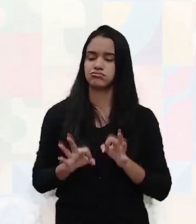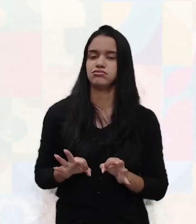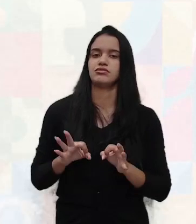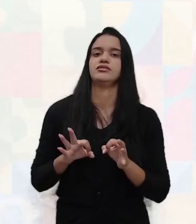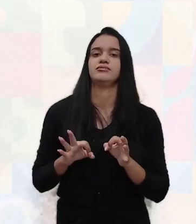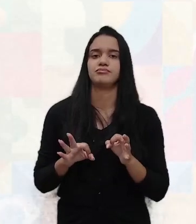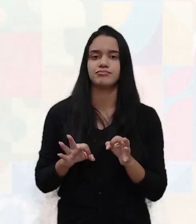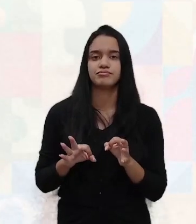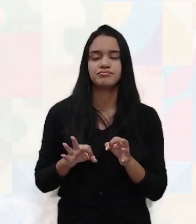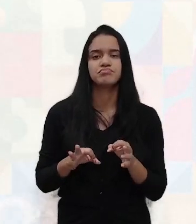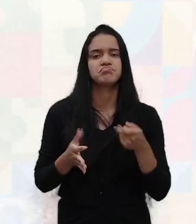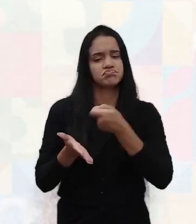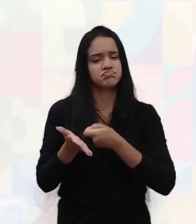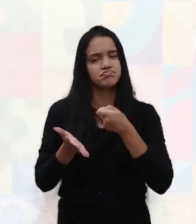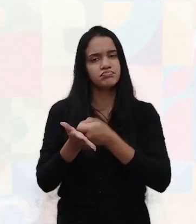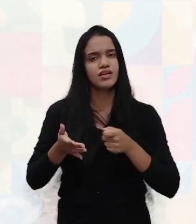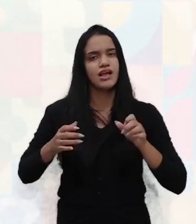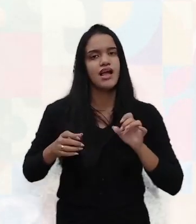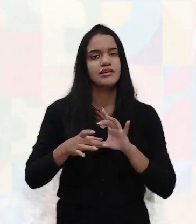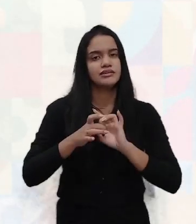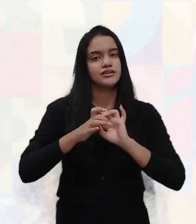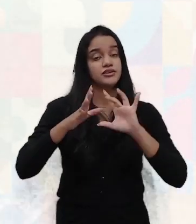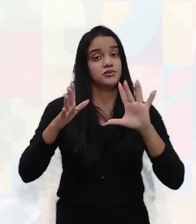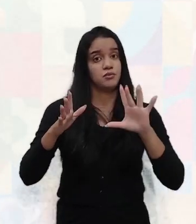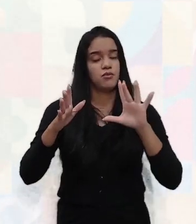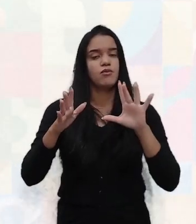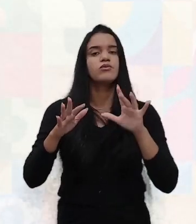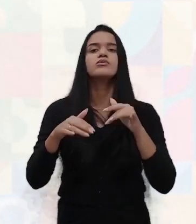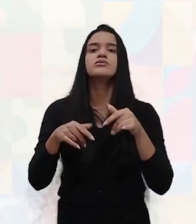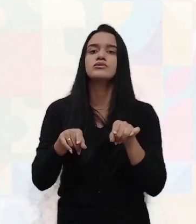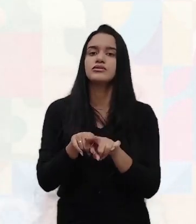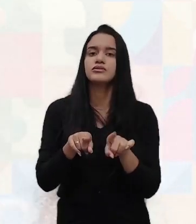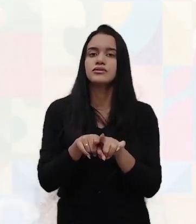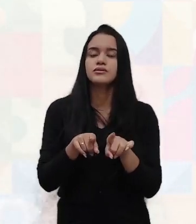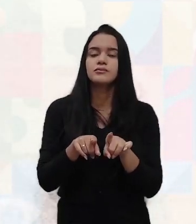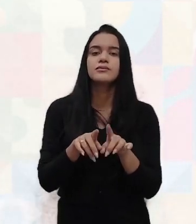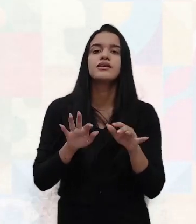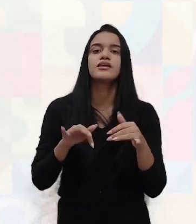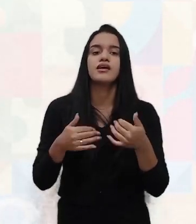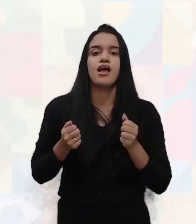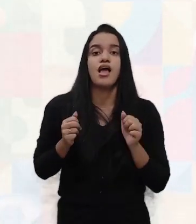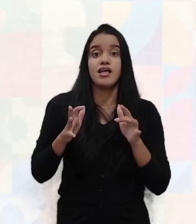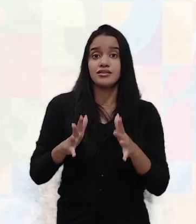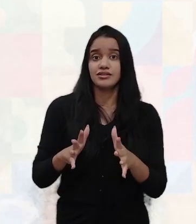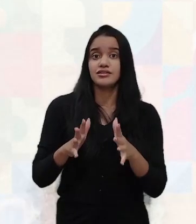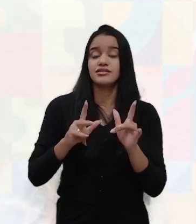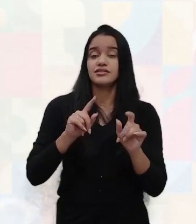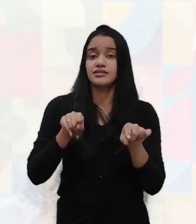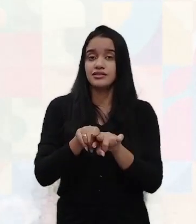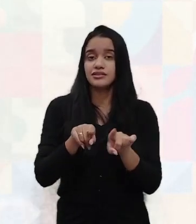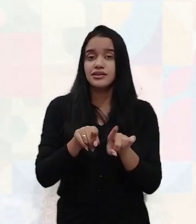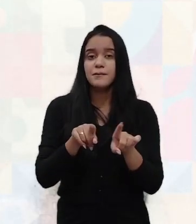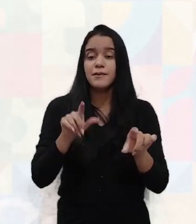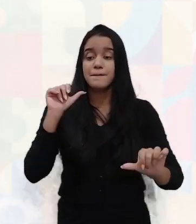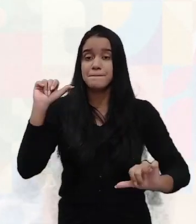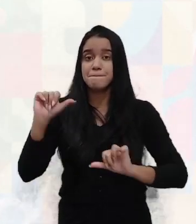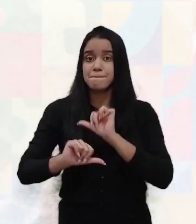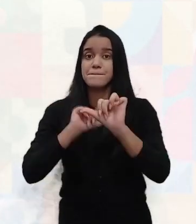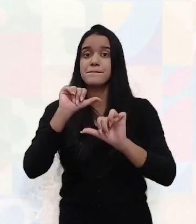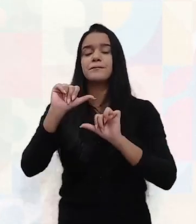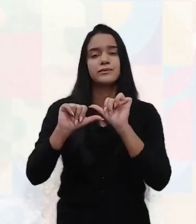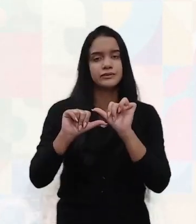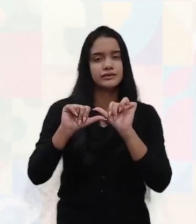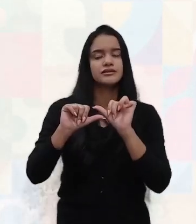perseverança, estar disposto a correr riscos, ser criativo e inovador, saber lidar com as mudanças.